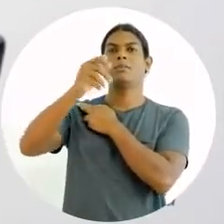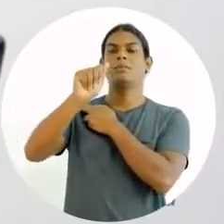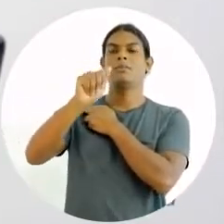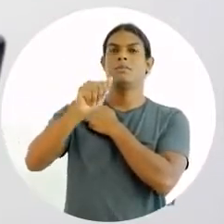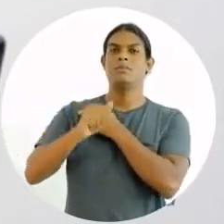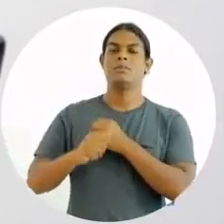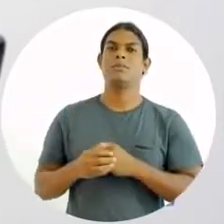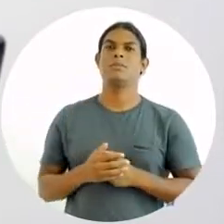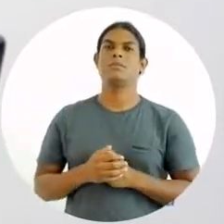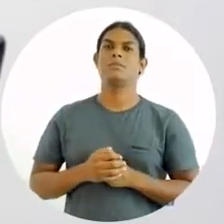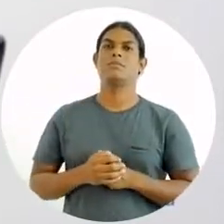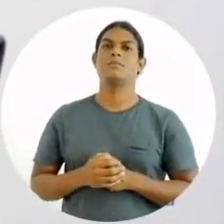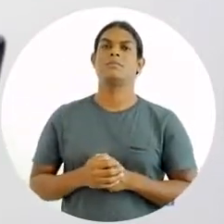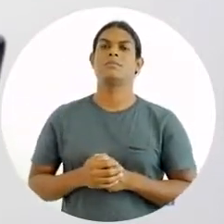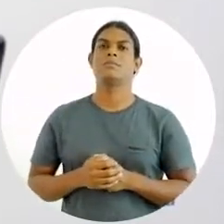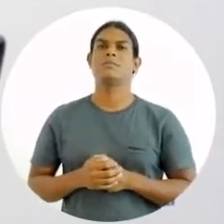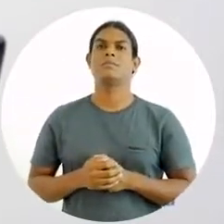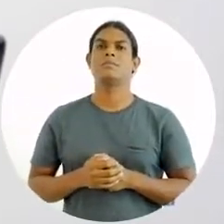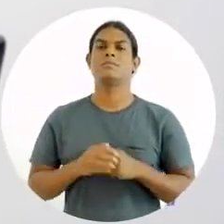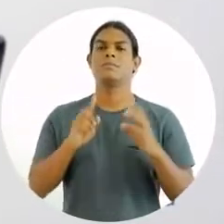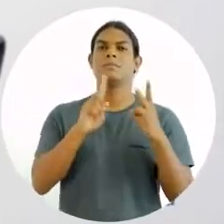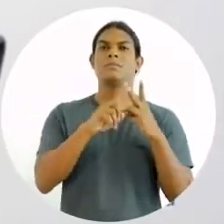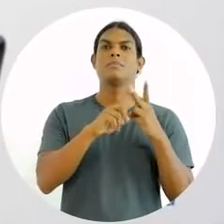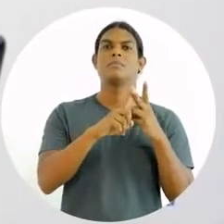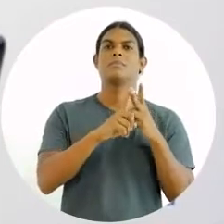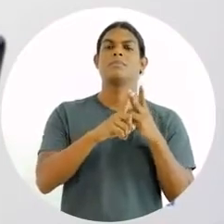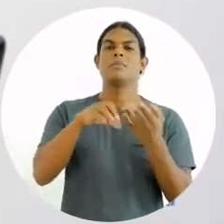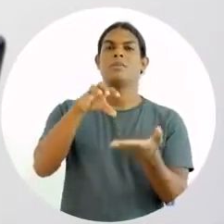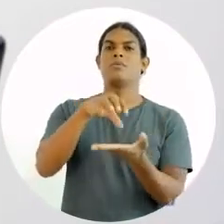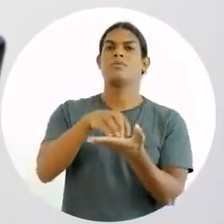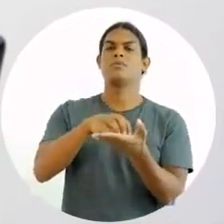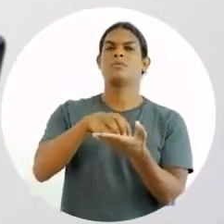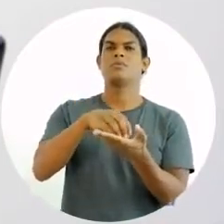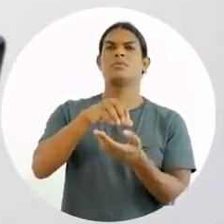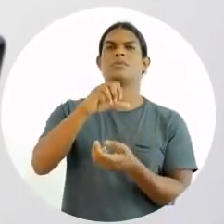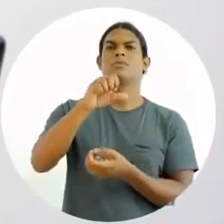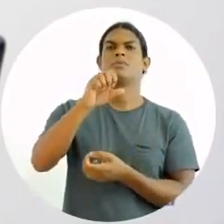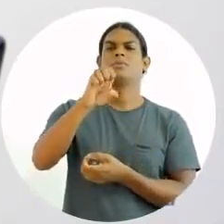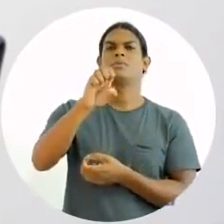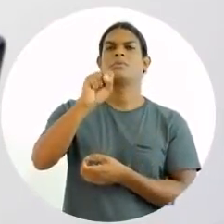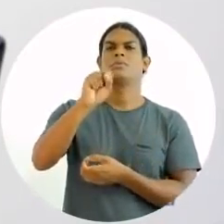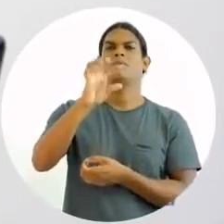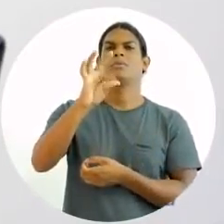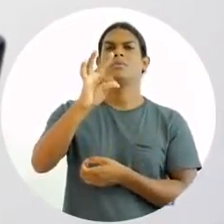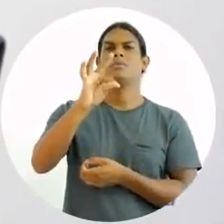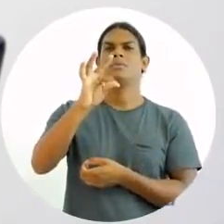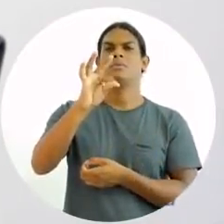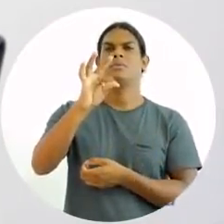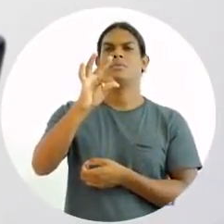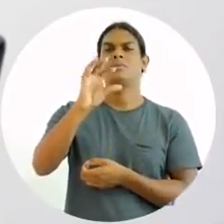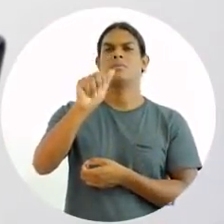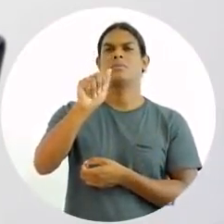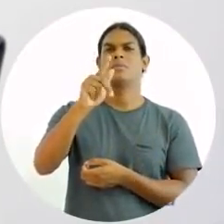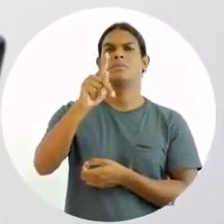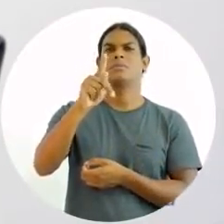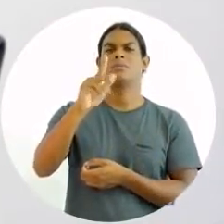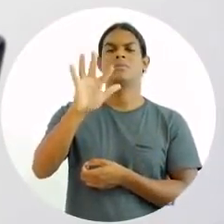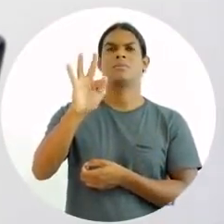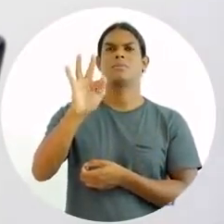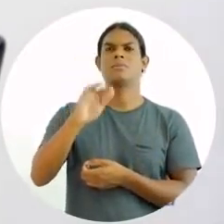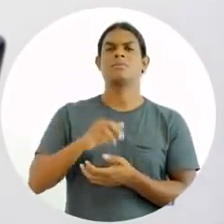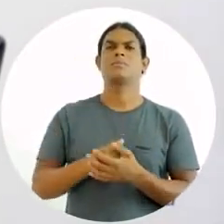Isso é uma expressão comum na área de recursos humanos. E função de staff. O que seria cada um deles? Na